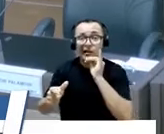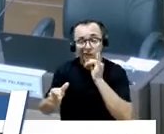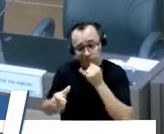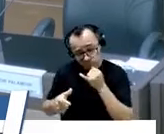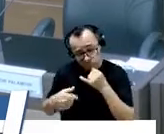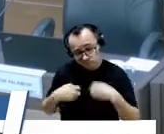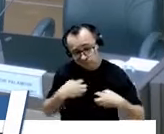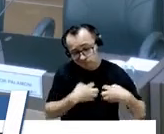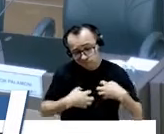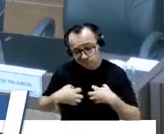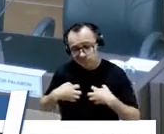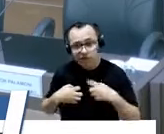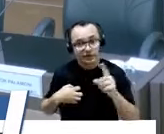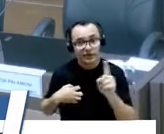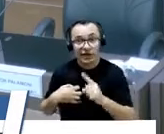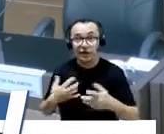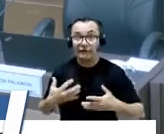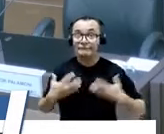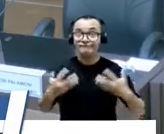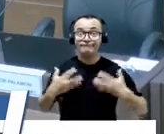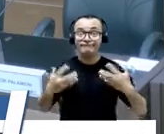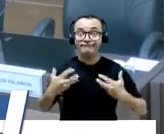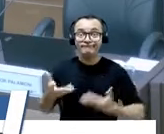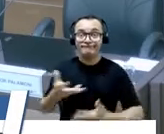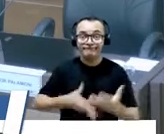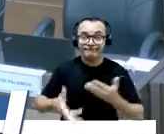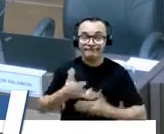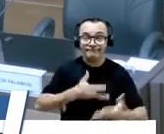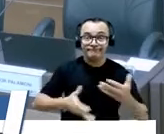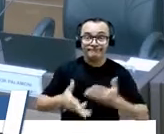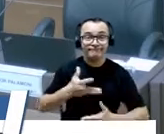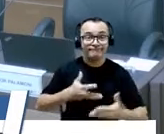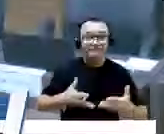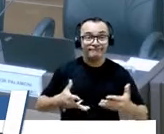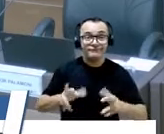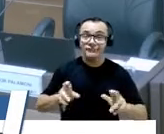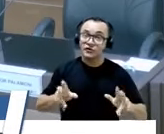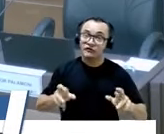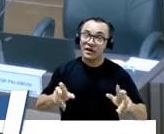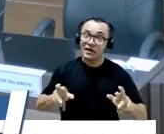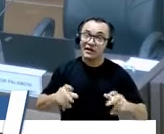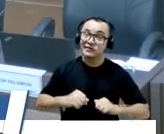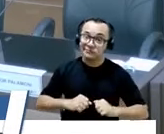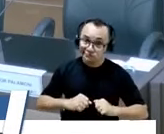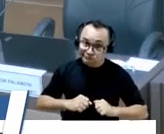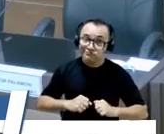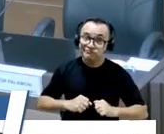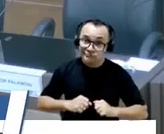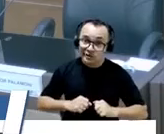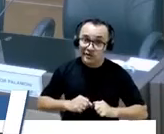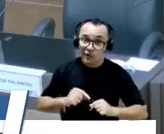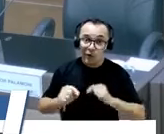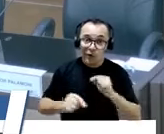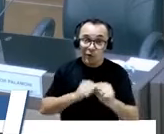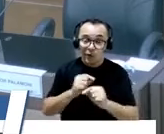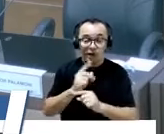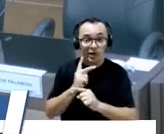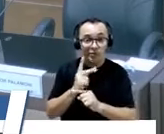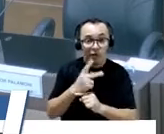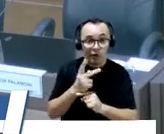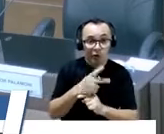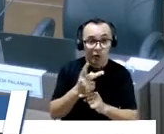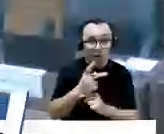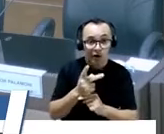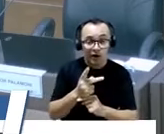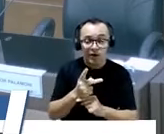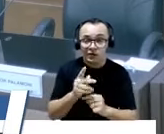alegram, se confraternizam de uma maneira diferente, mas buscando aquilo que a palavra de Deus nos